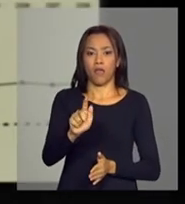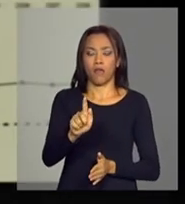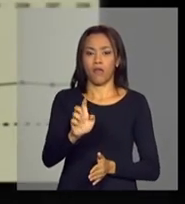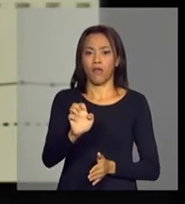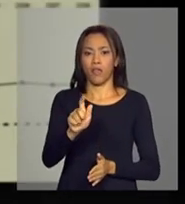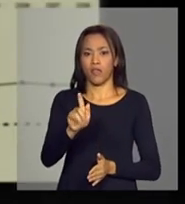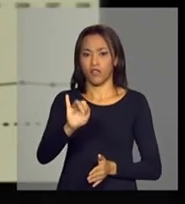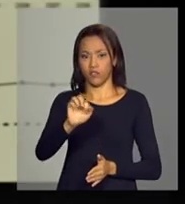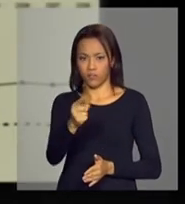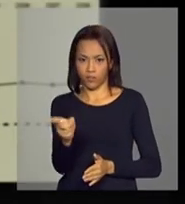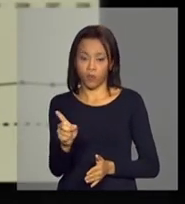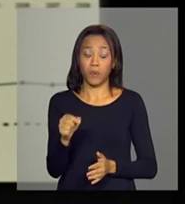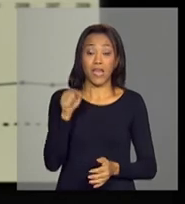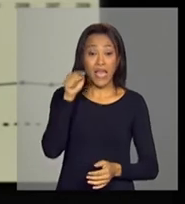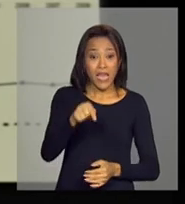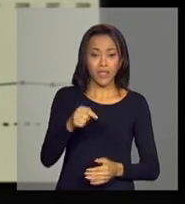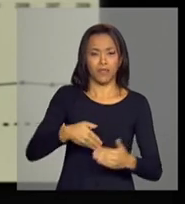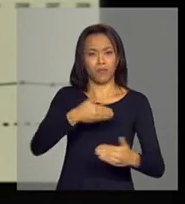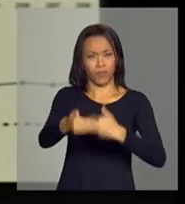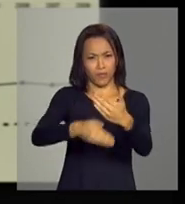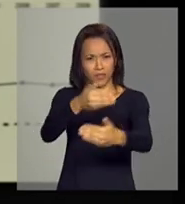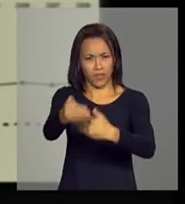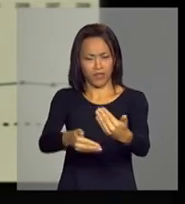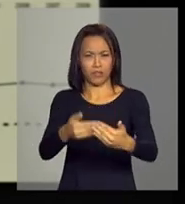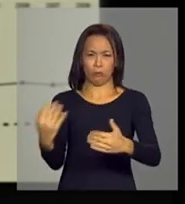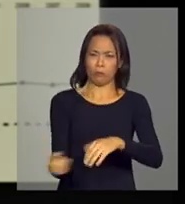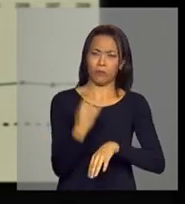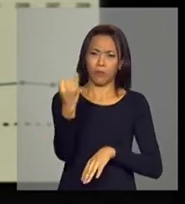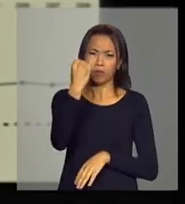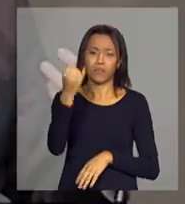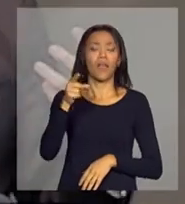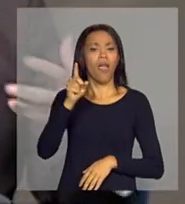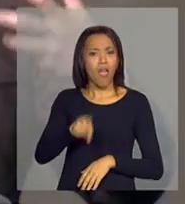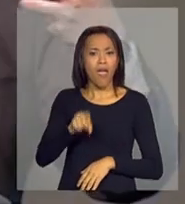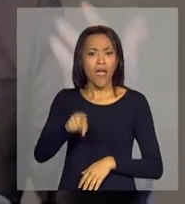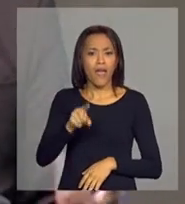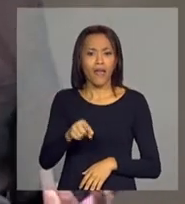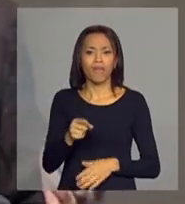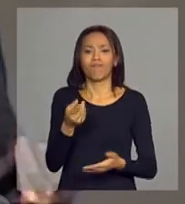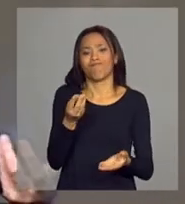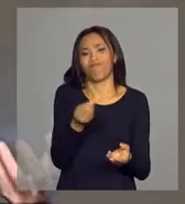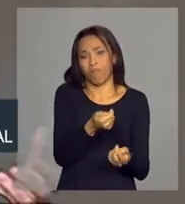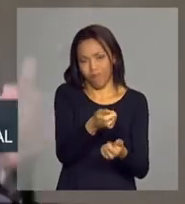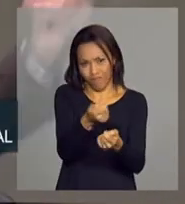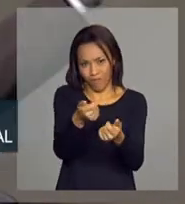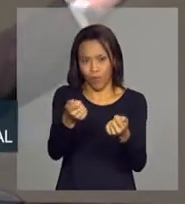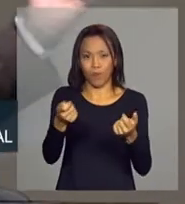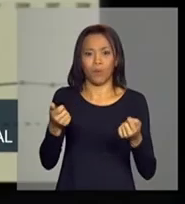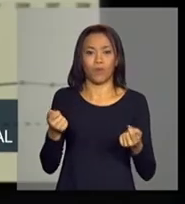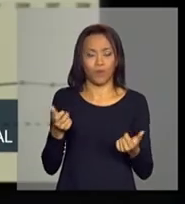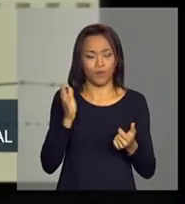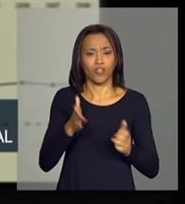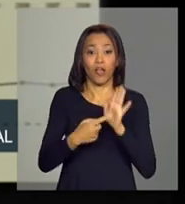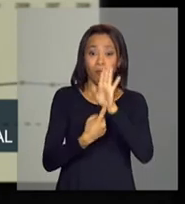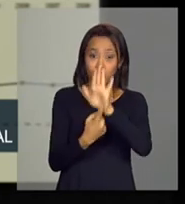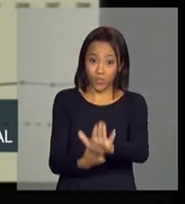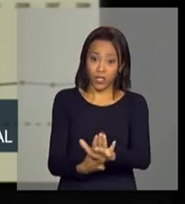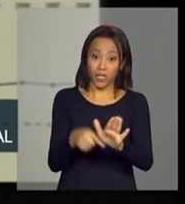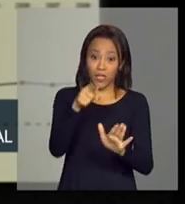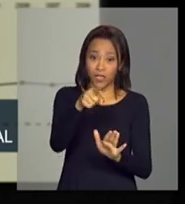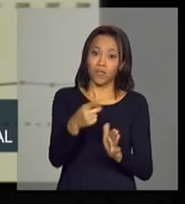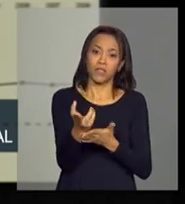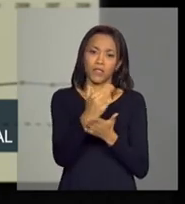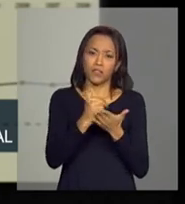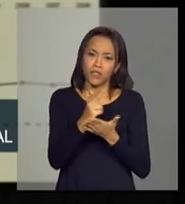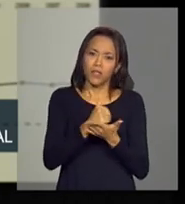processo, com toda a sua riqueza, ele ainda é um processo insuficiente. Eu já mostrei esse gráfico mais de uma